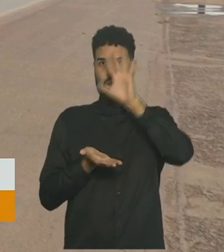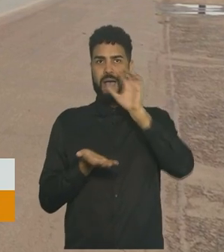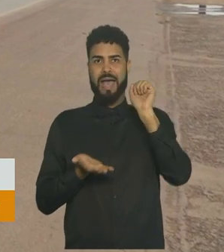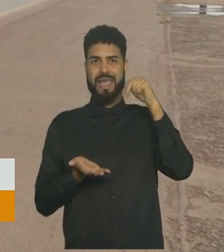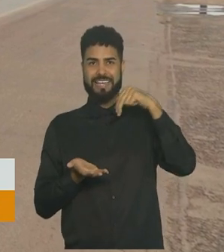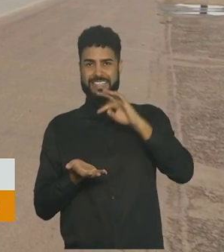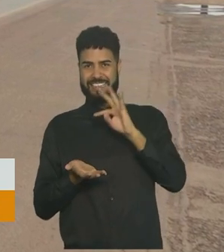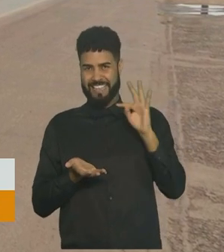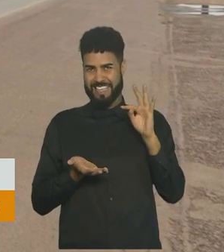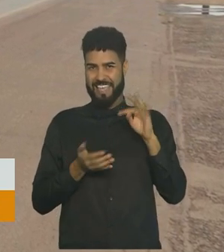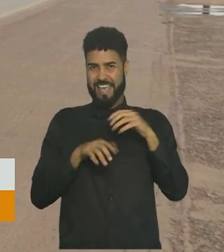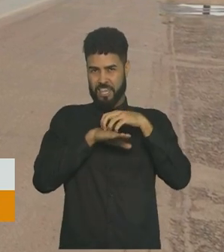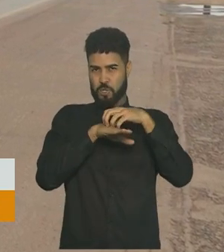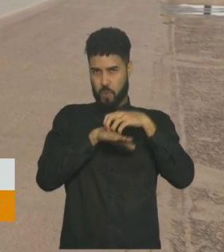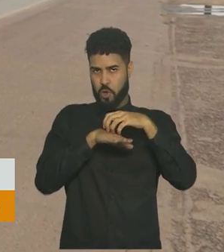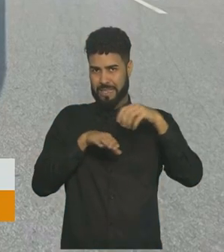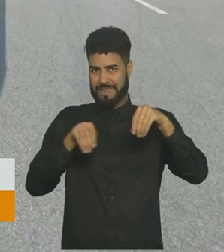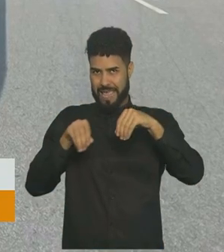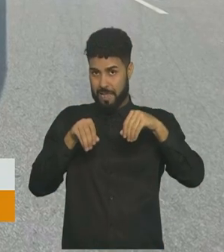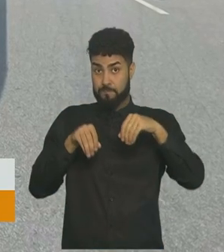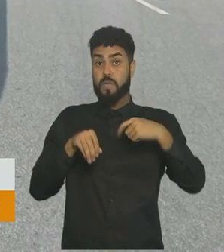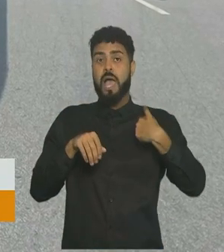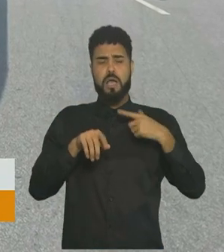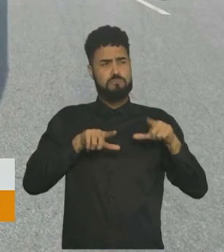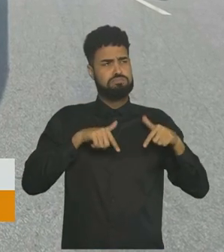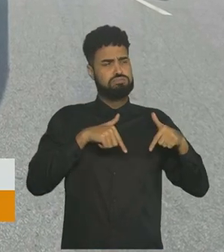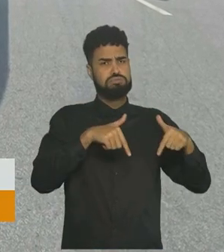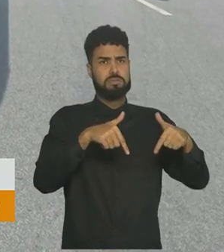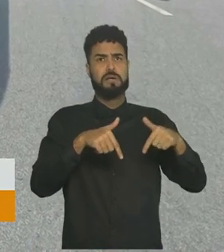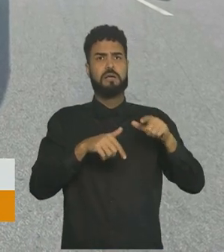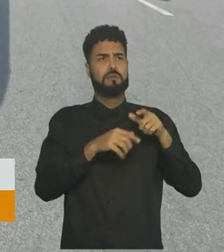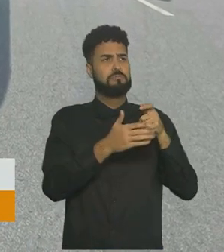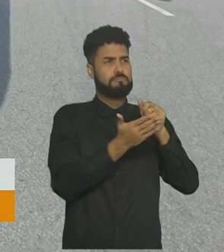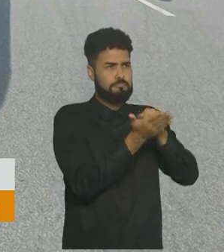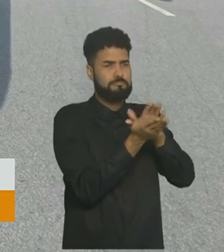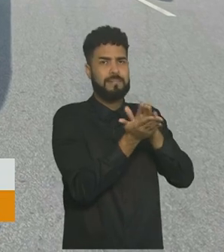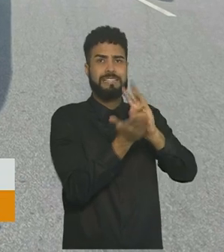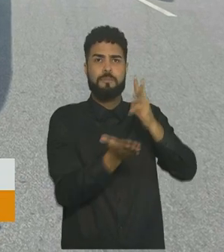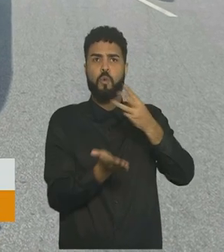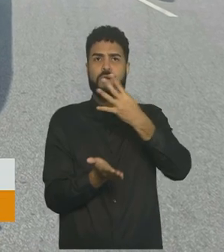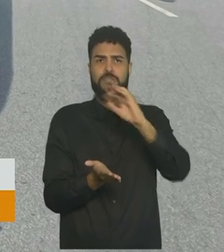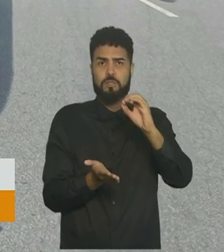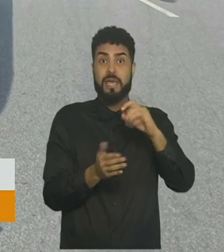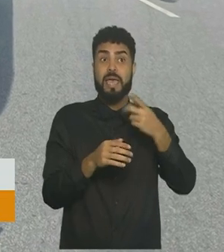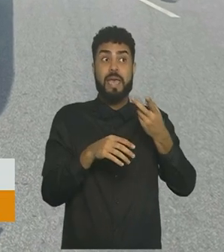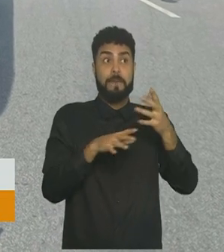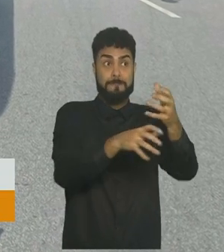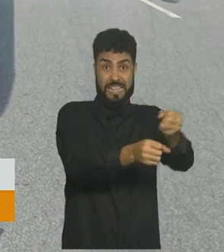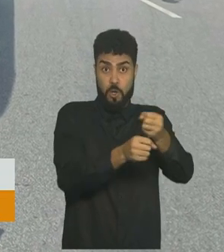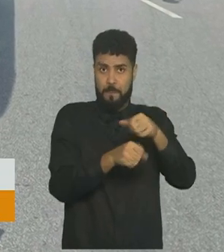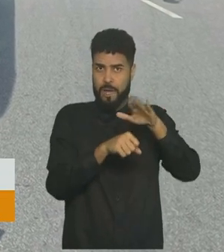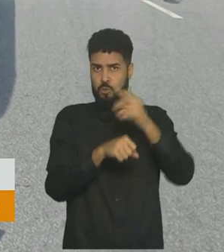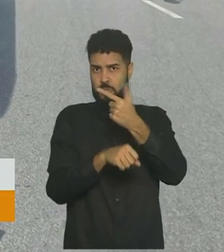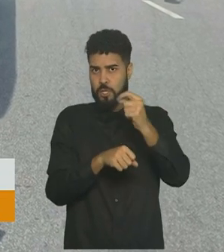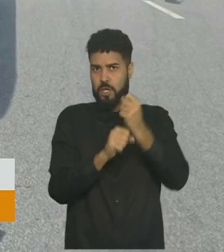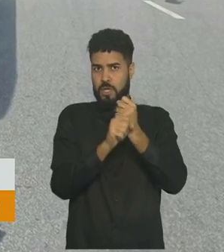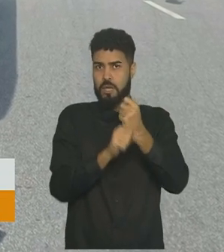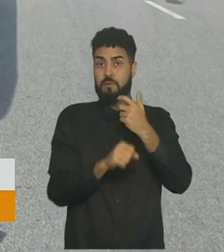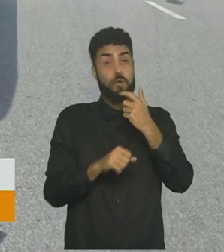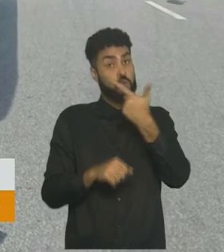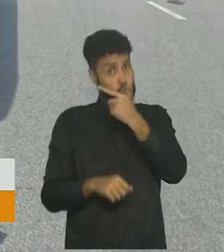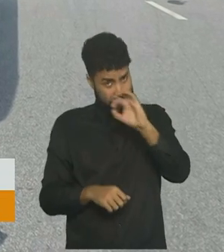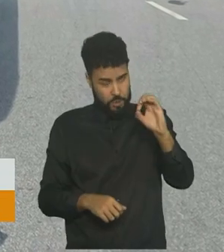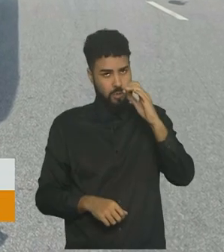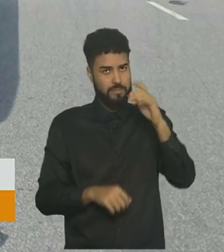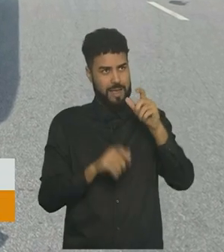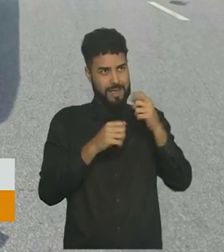a NTT, a ação abordou cerca de 3.400 veículos e apreendeu mais de 200 entre os dias 8 e